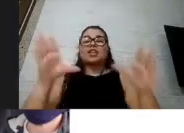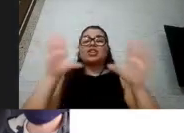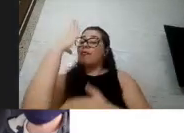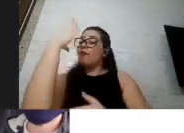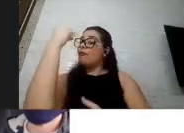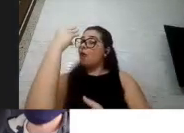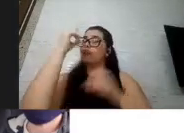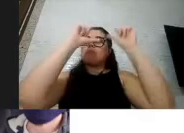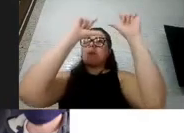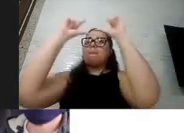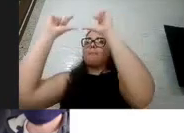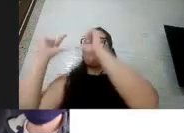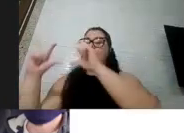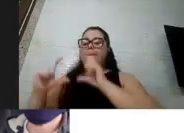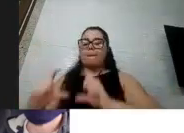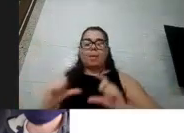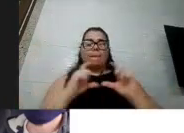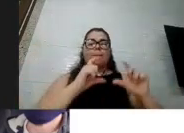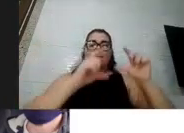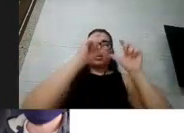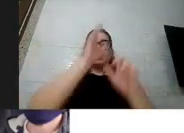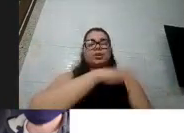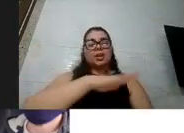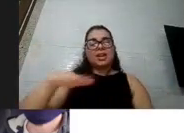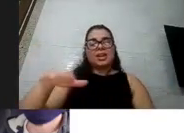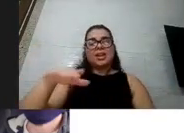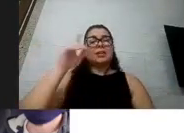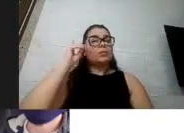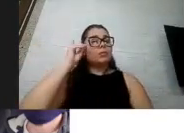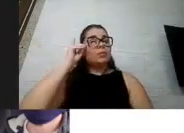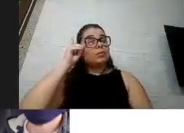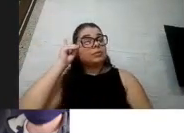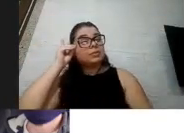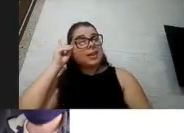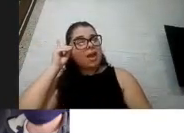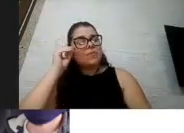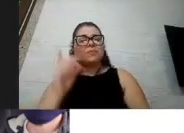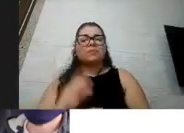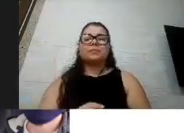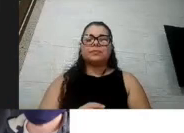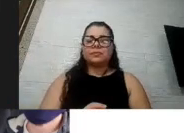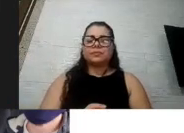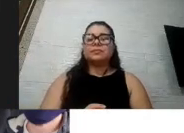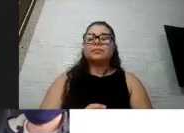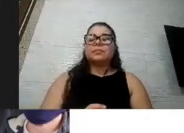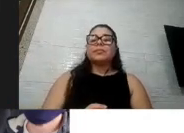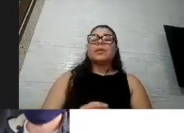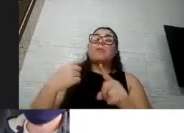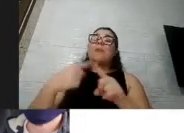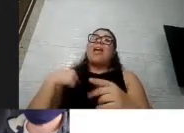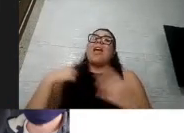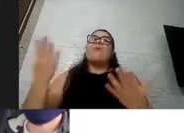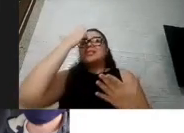com síndrome de Down, que é o meu público, né, gente? Vocês me desculpem que eu estou falando bastante de síndrome de Down, mas é o meu público.